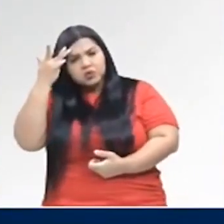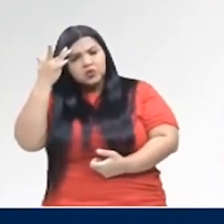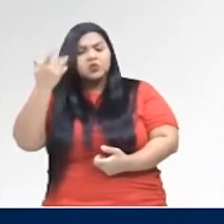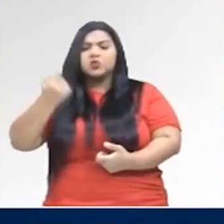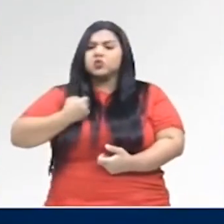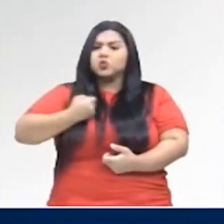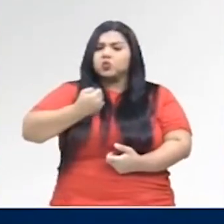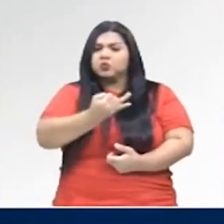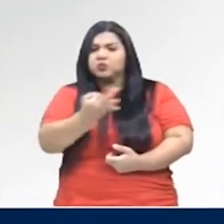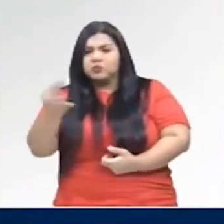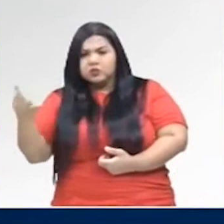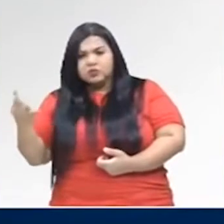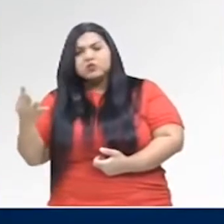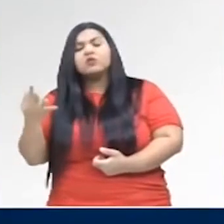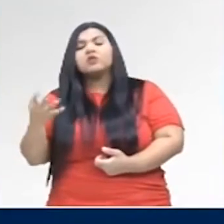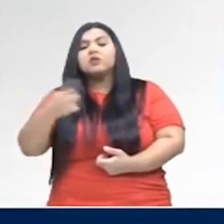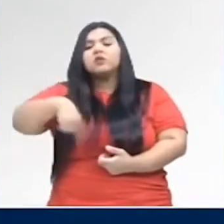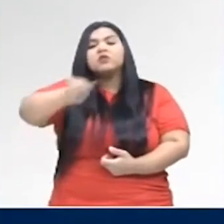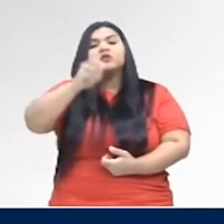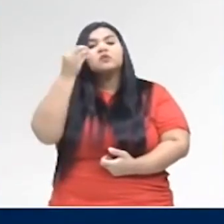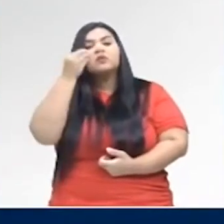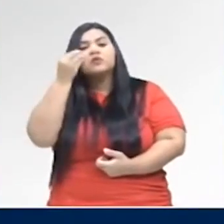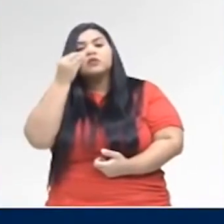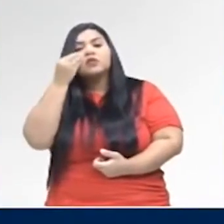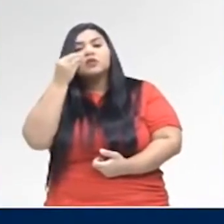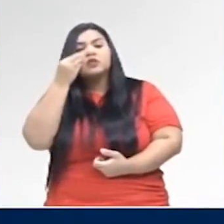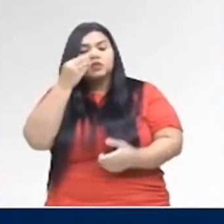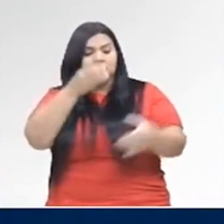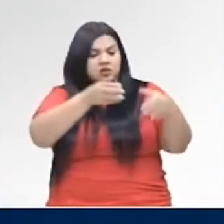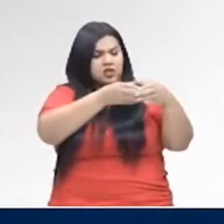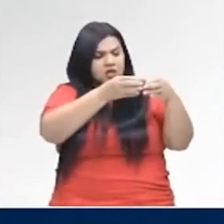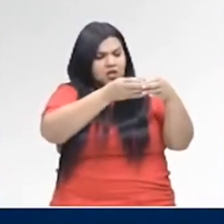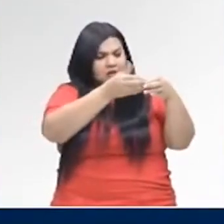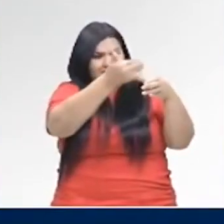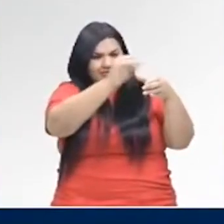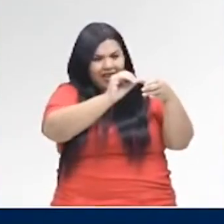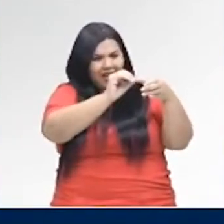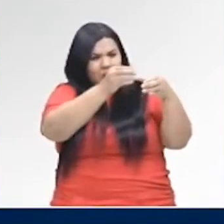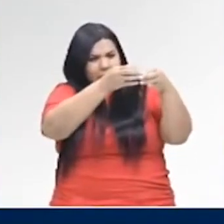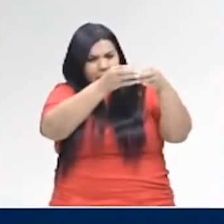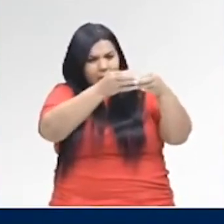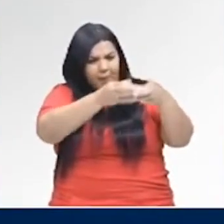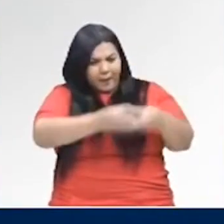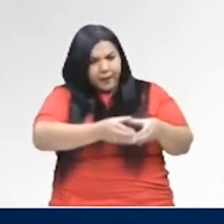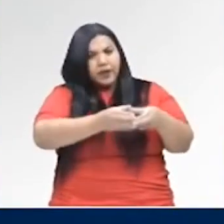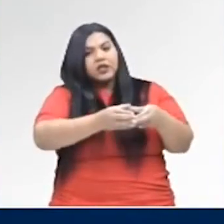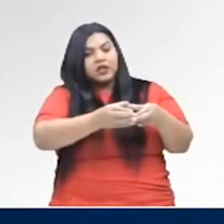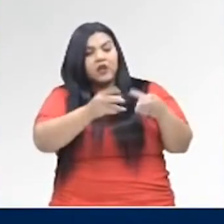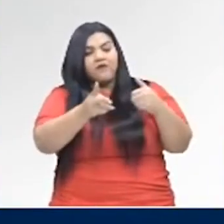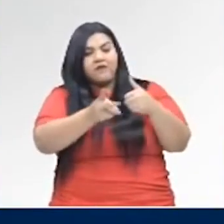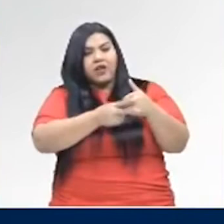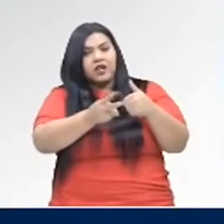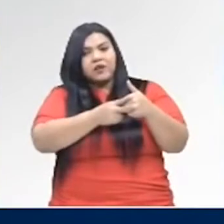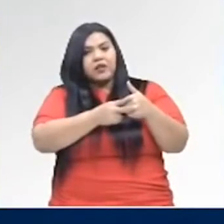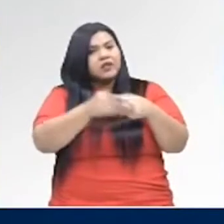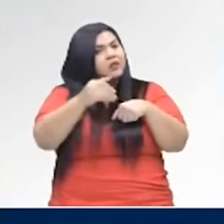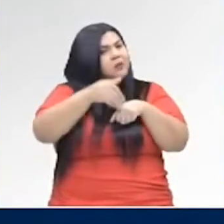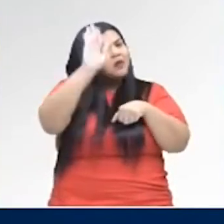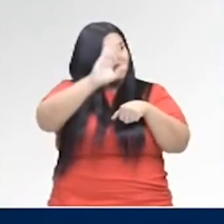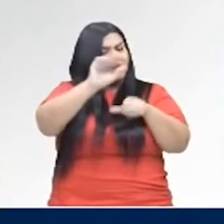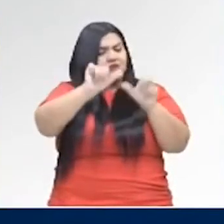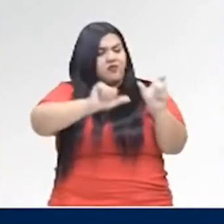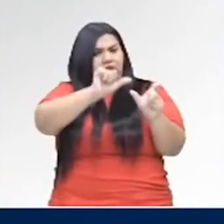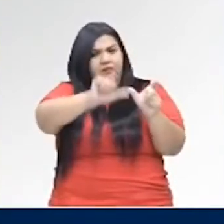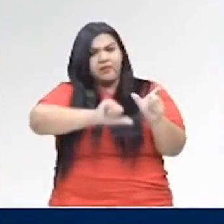número. Então, você observa que das dez classes gramaticais, o verbo é aquela que mais apresenta